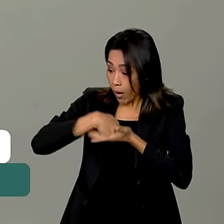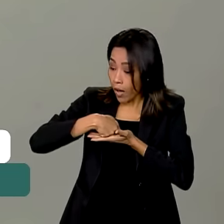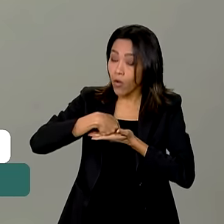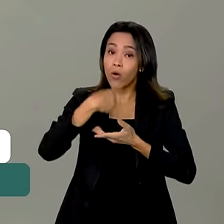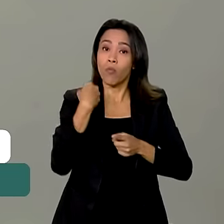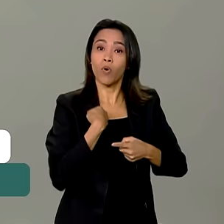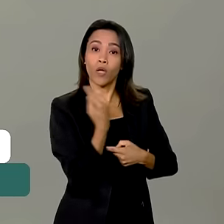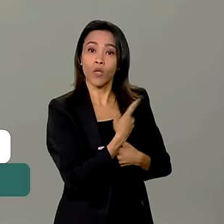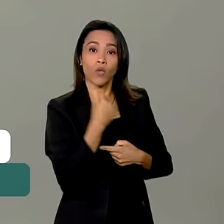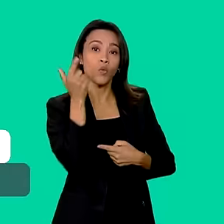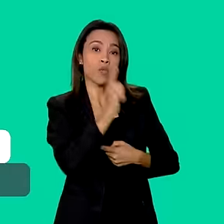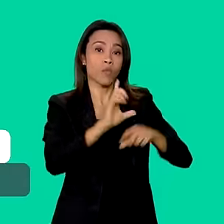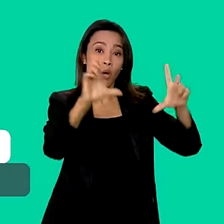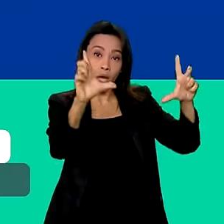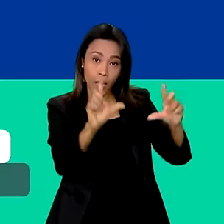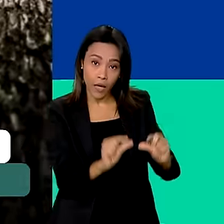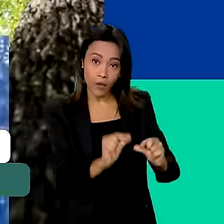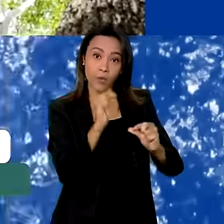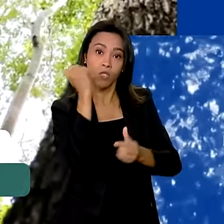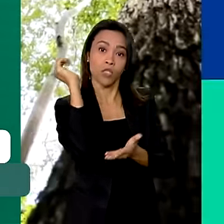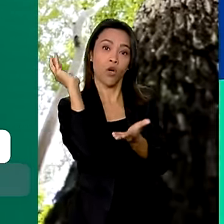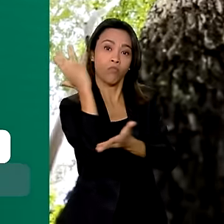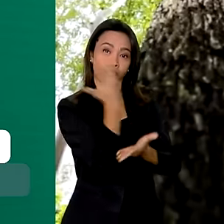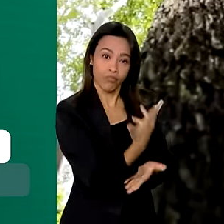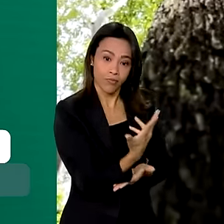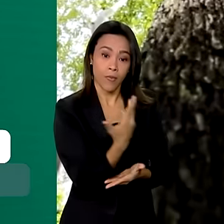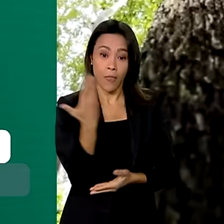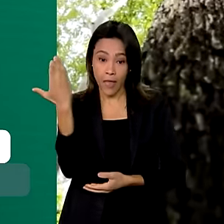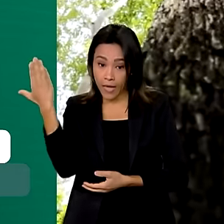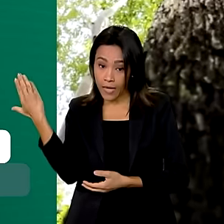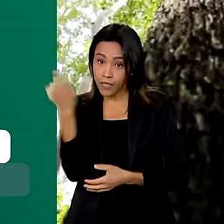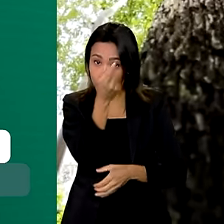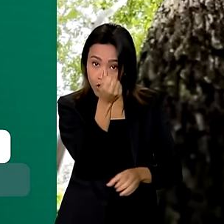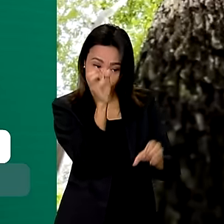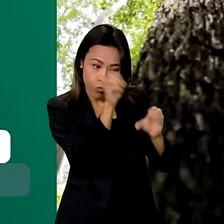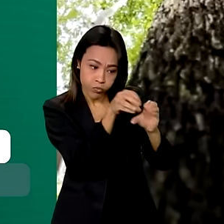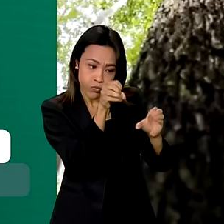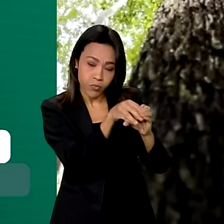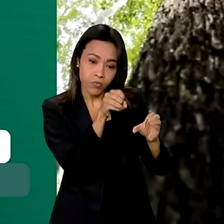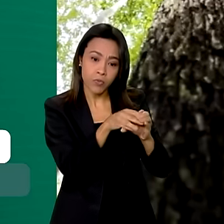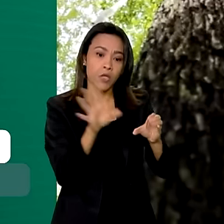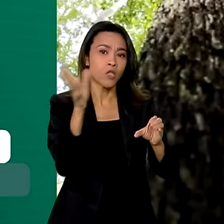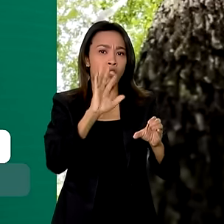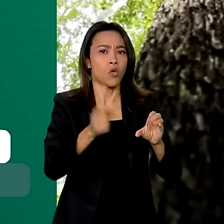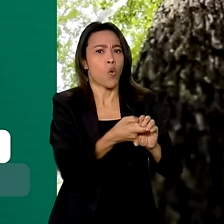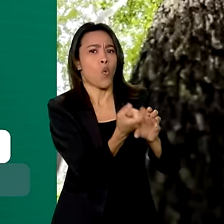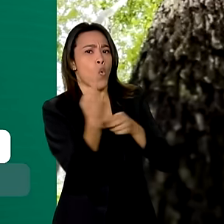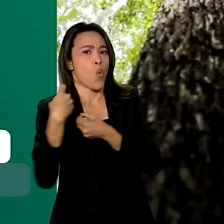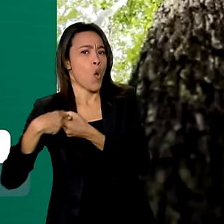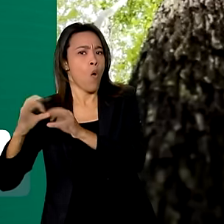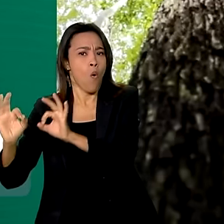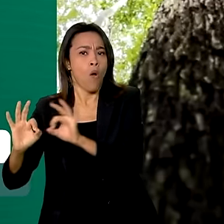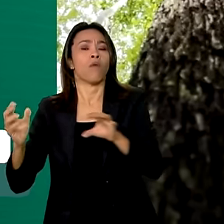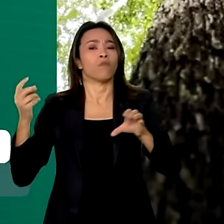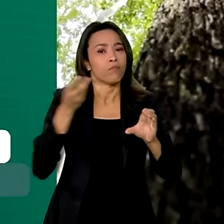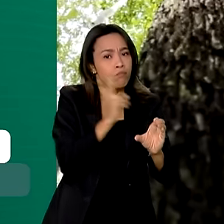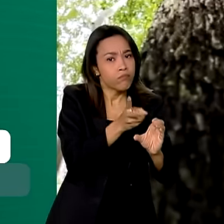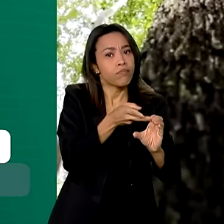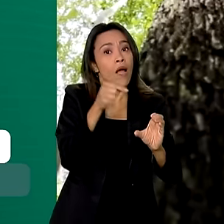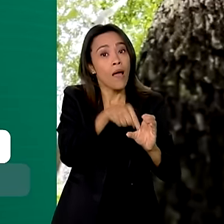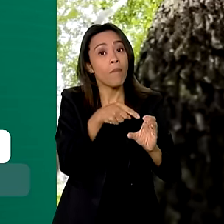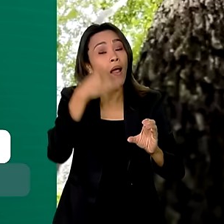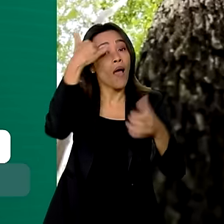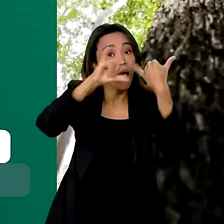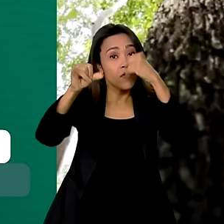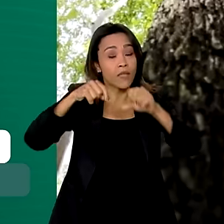reduzido o desmatamento. O Fundo Amazônia prevê o apoio não reembolsável a ações de prevenção e combate